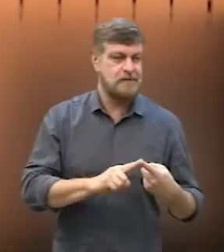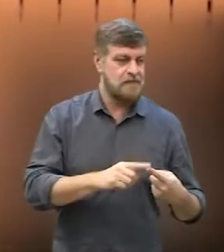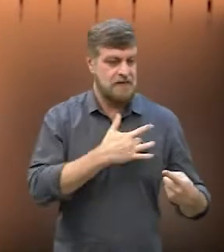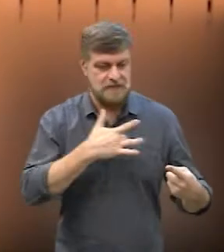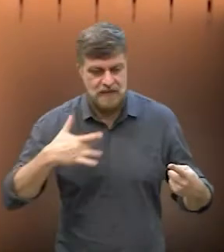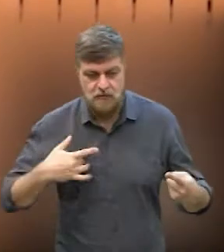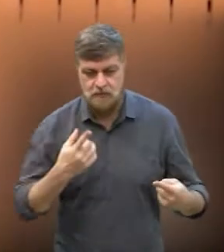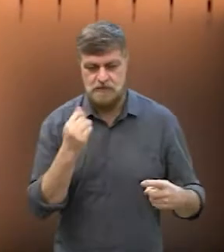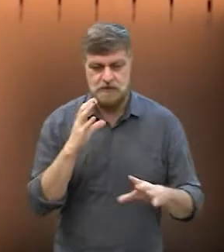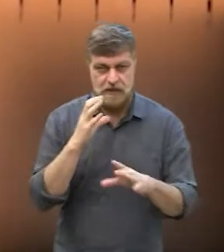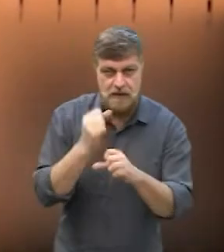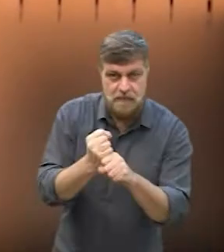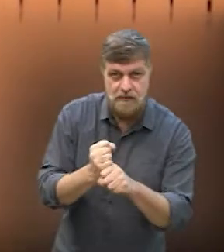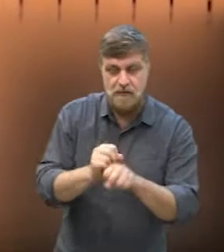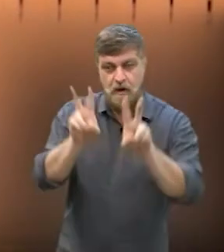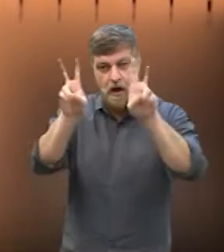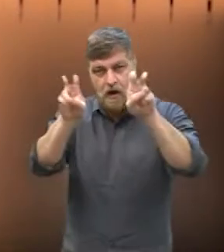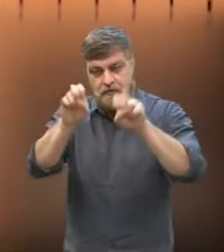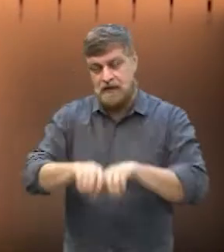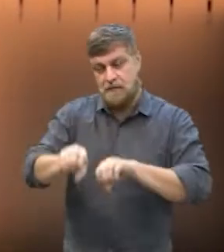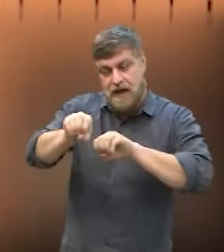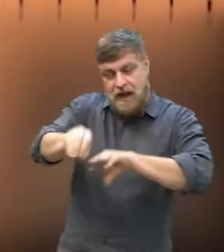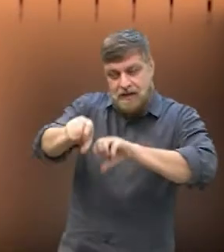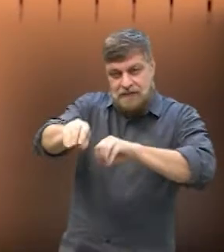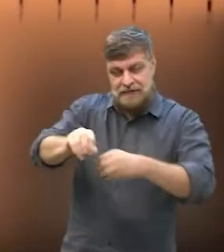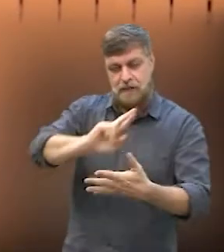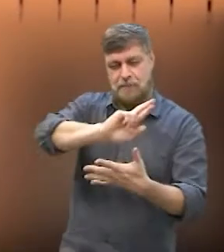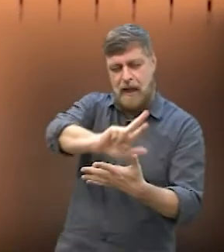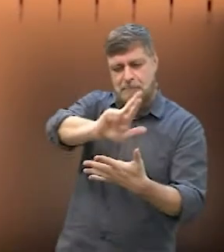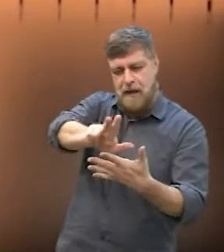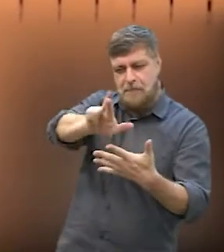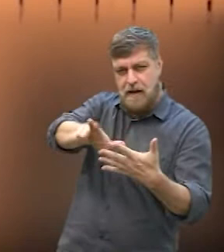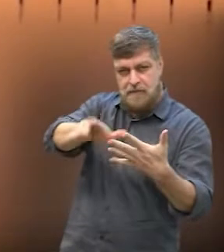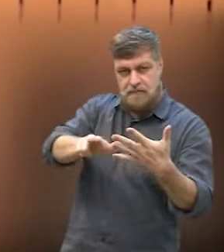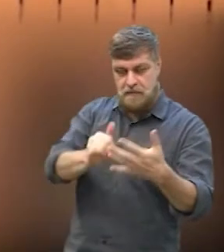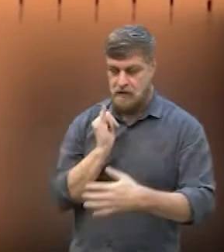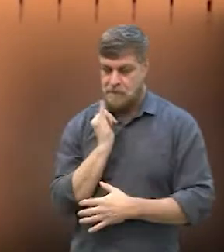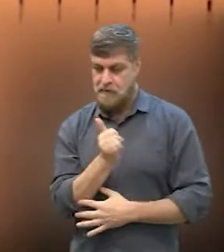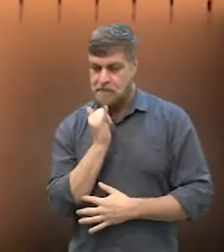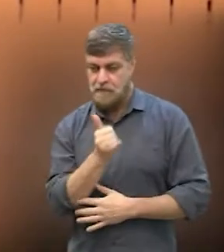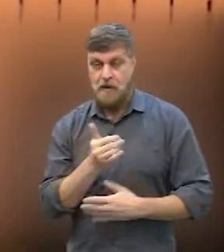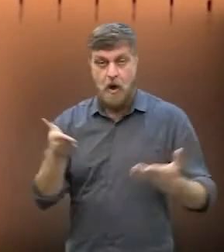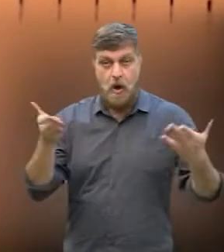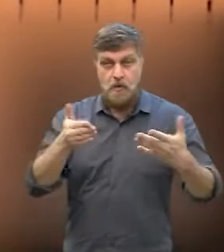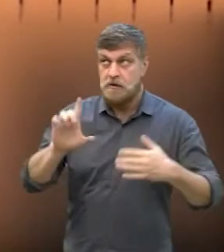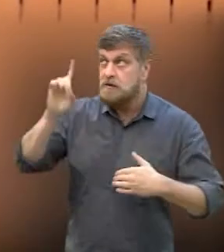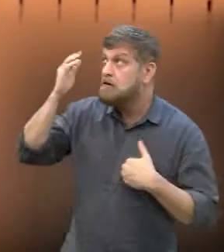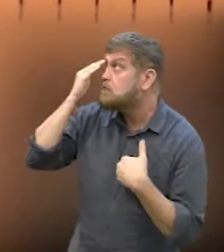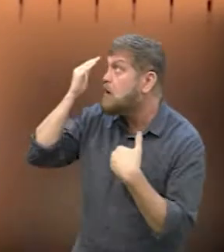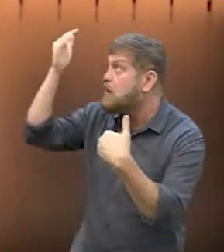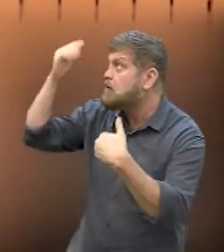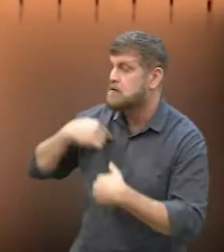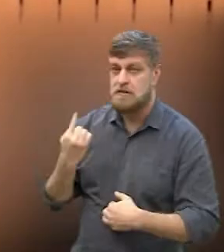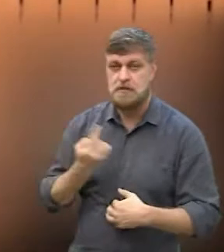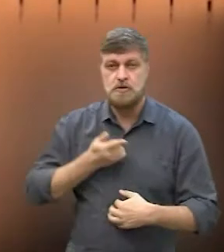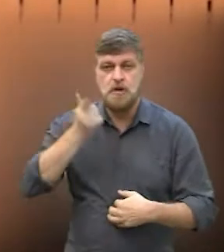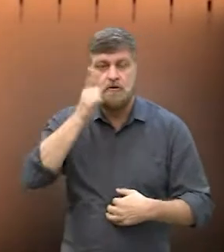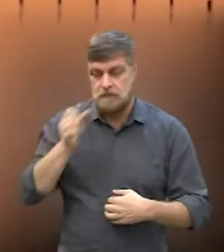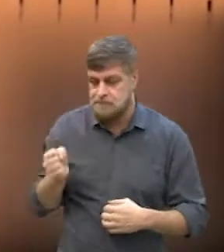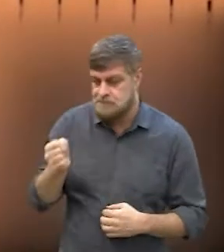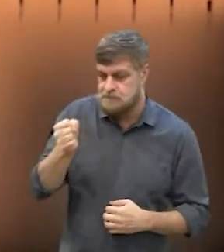sobre saúde, fala sobre orçamento, fala sobre educação, sobre vários assuntos, e hoje, graças a Deus, a gente está